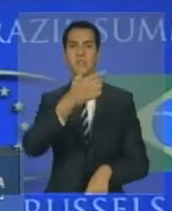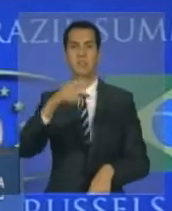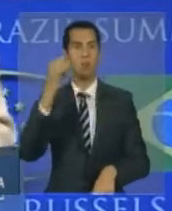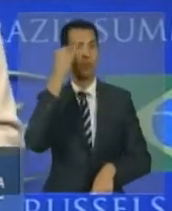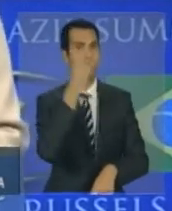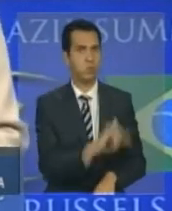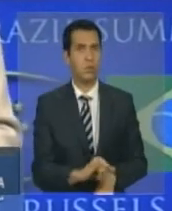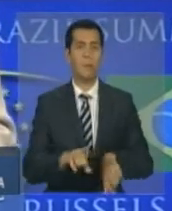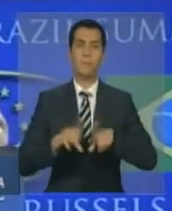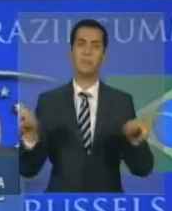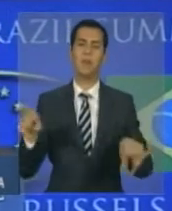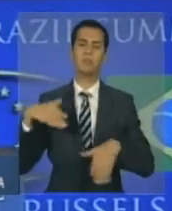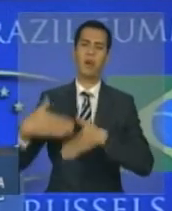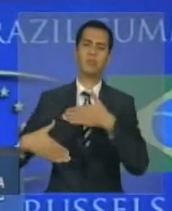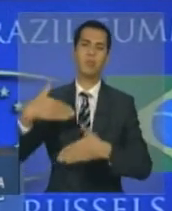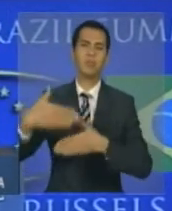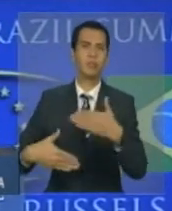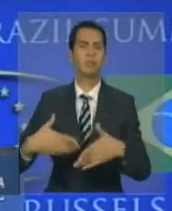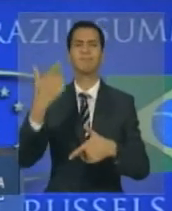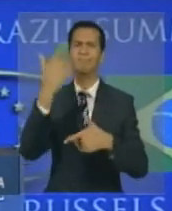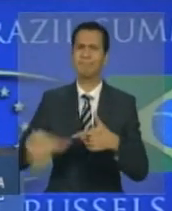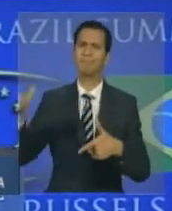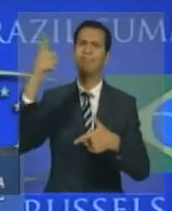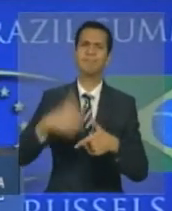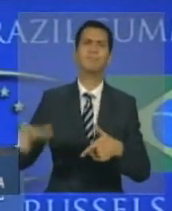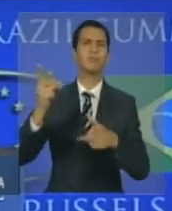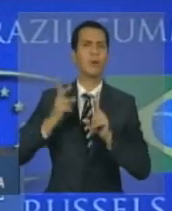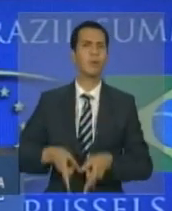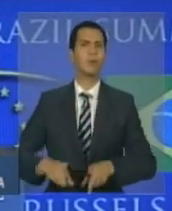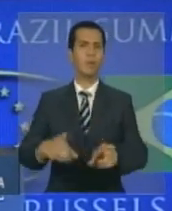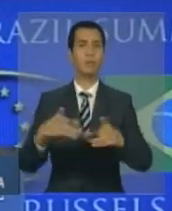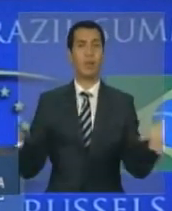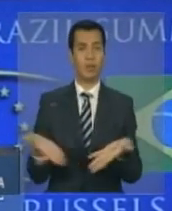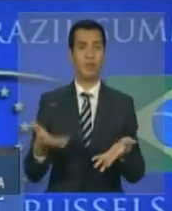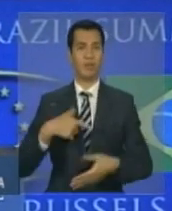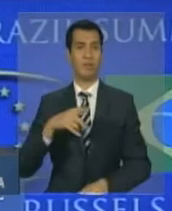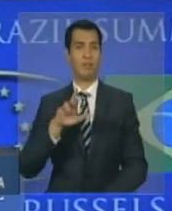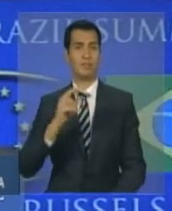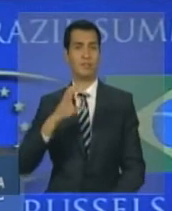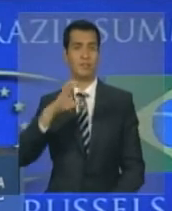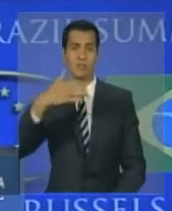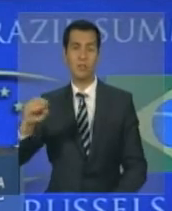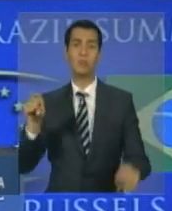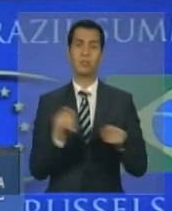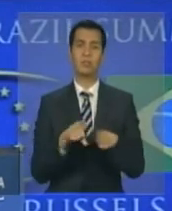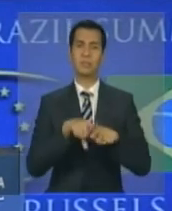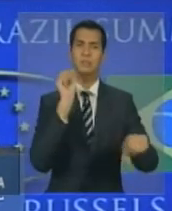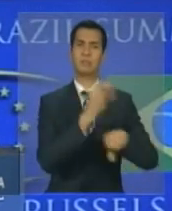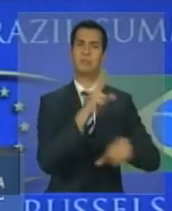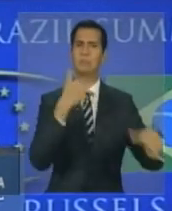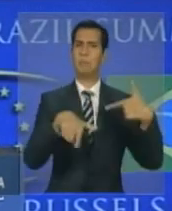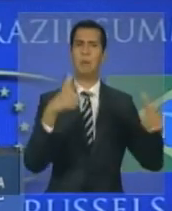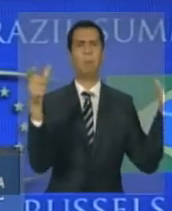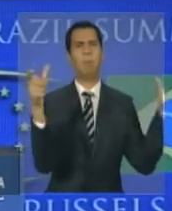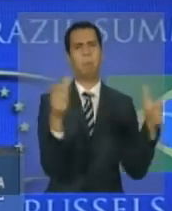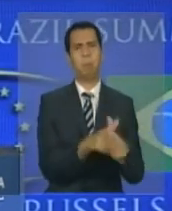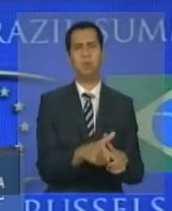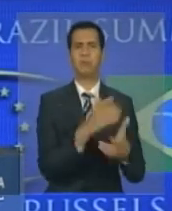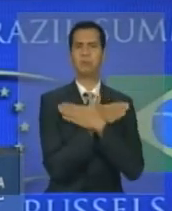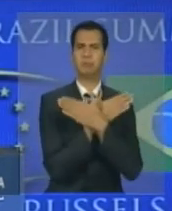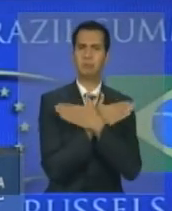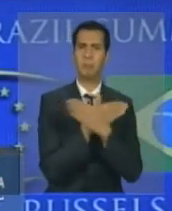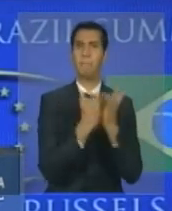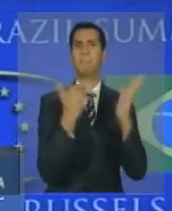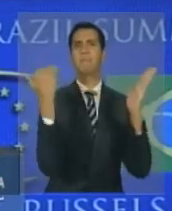enfrentamos um cenário recessivo com elevados índices de desemprego e erosão de conquistas sociais.